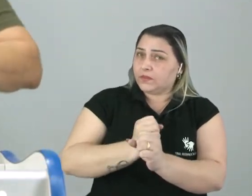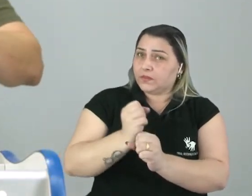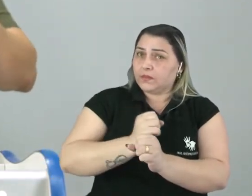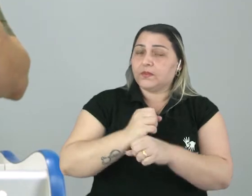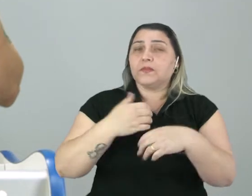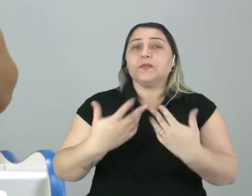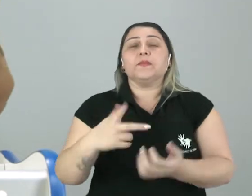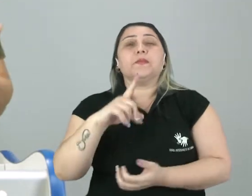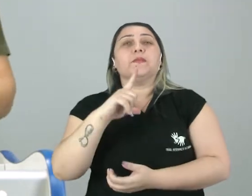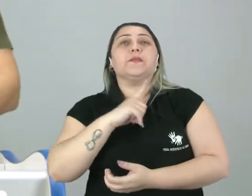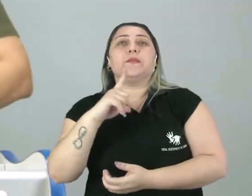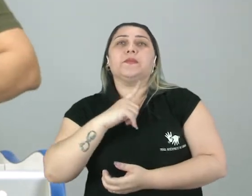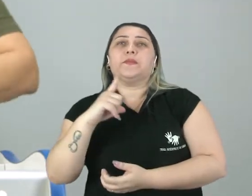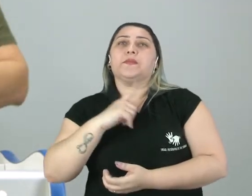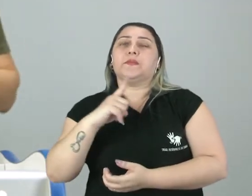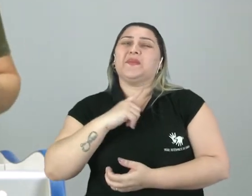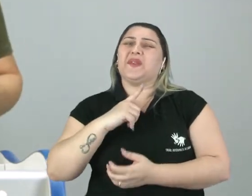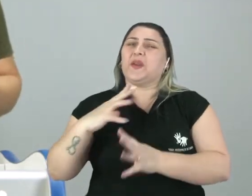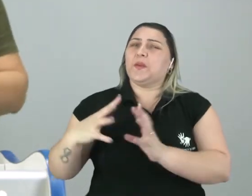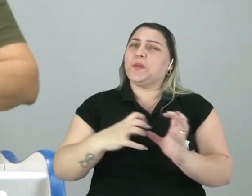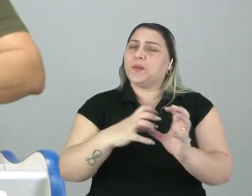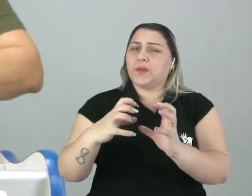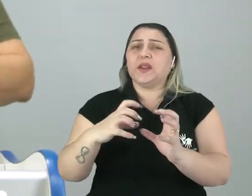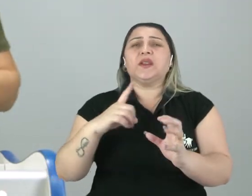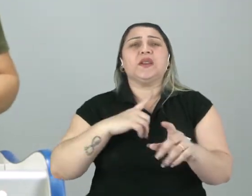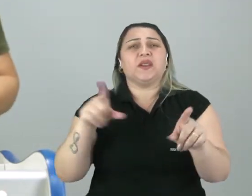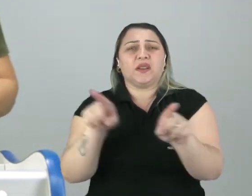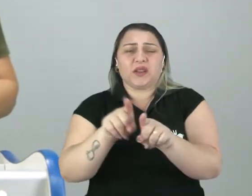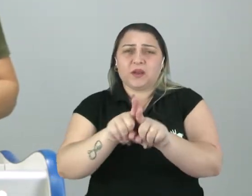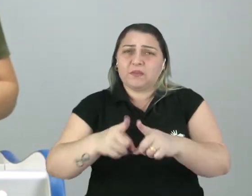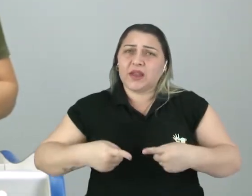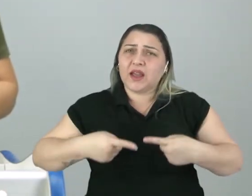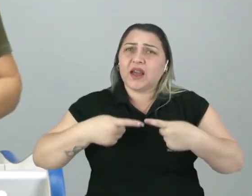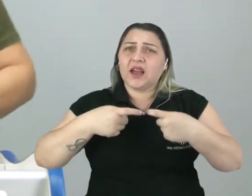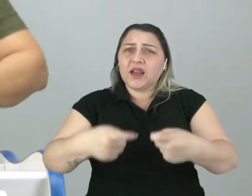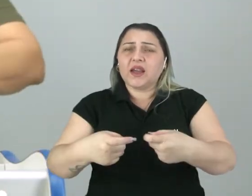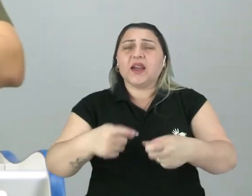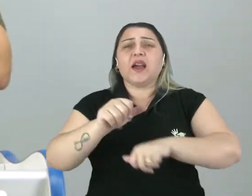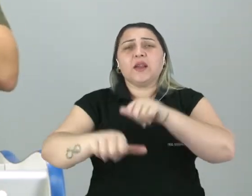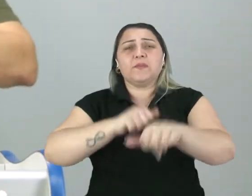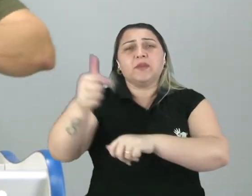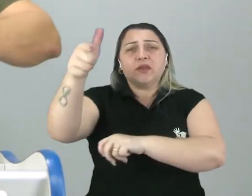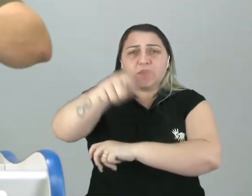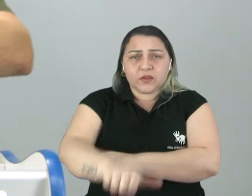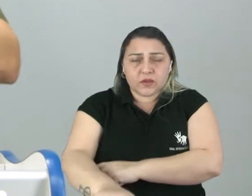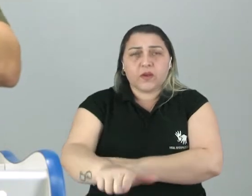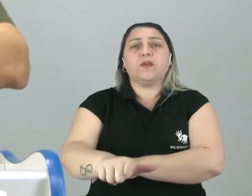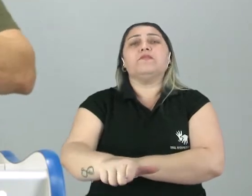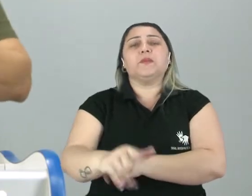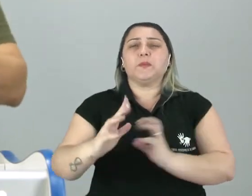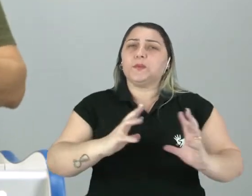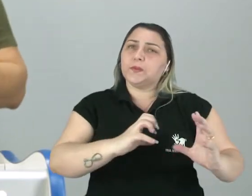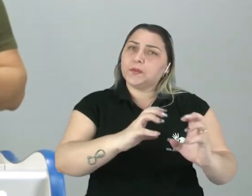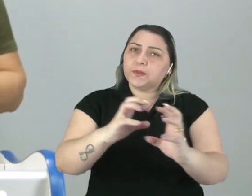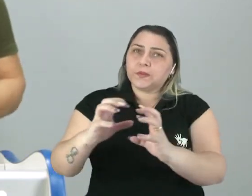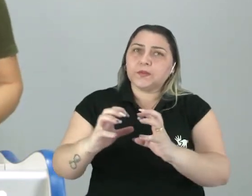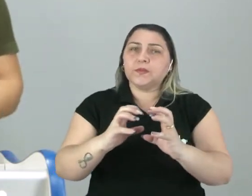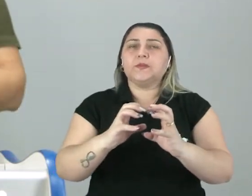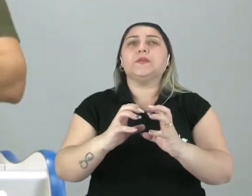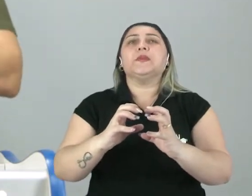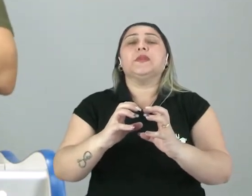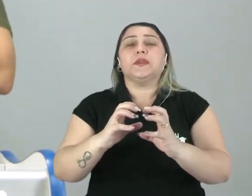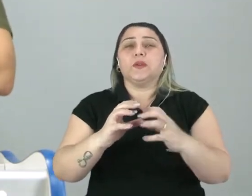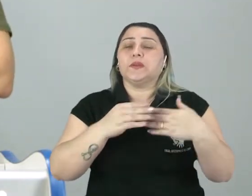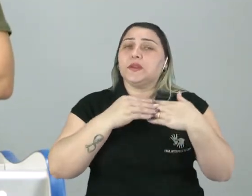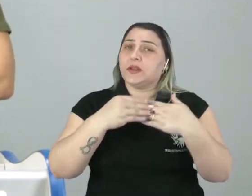Então, havia resistência, havia conflitos, tinha também a Guerra da Restauração. E tudo isso, todos esses conflitos, são